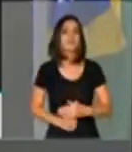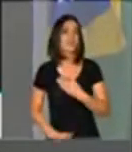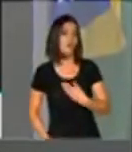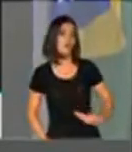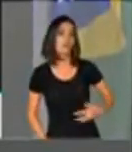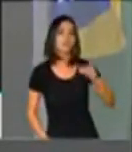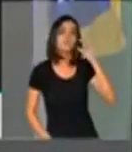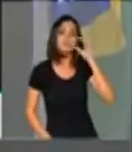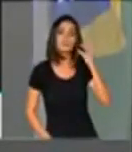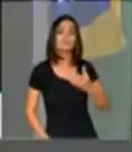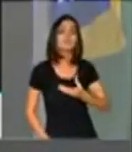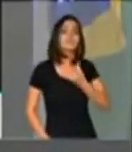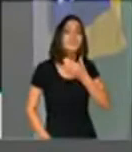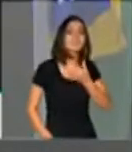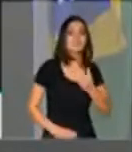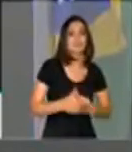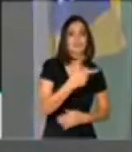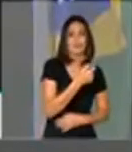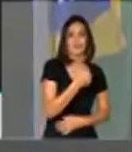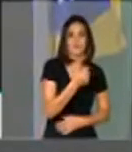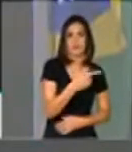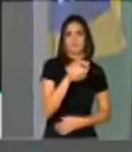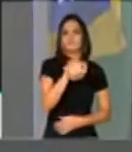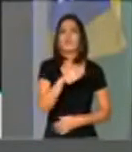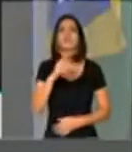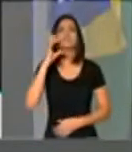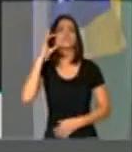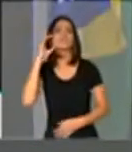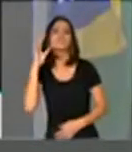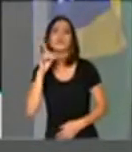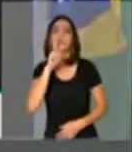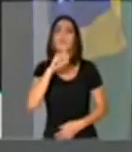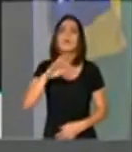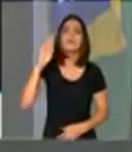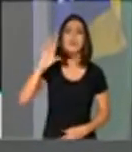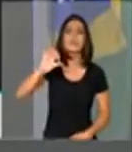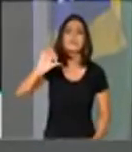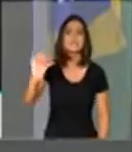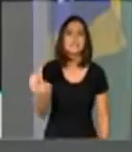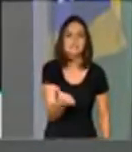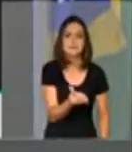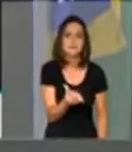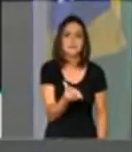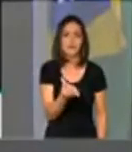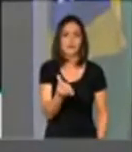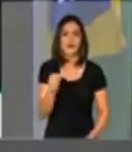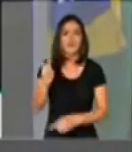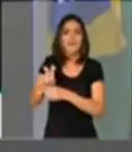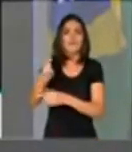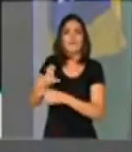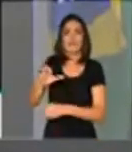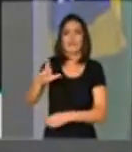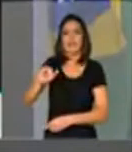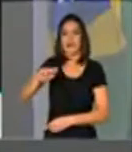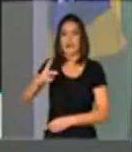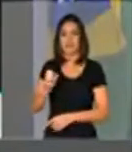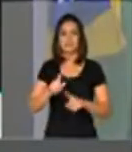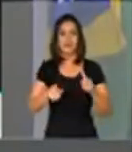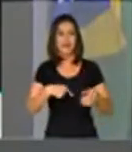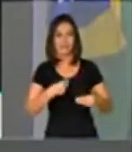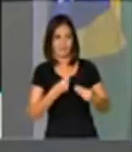Estadão, dezembro de 2012. Dilma promete 6 mil creches, mas entrega 7. Lula,